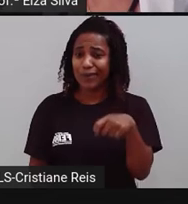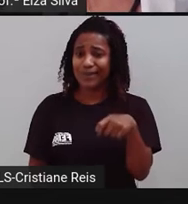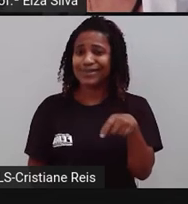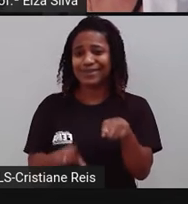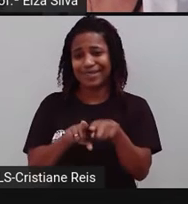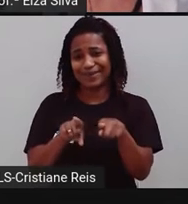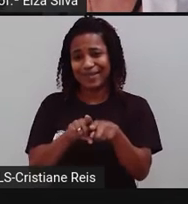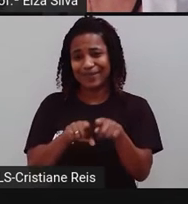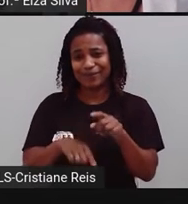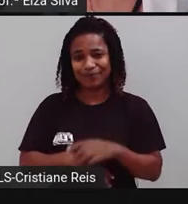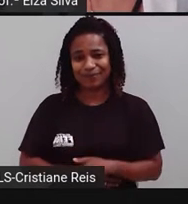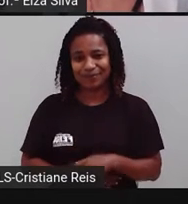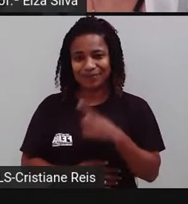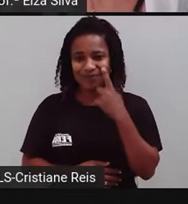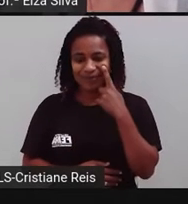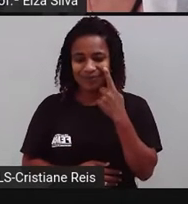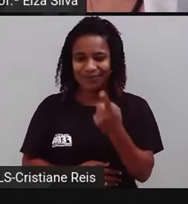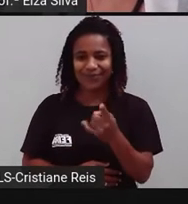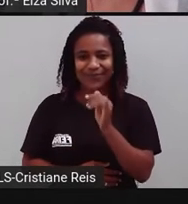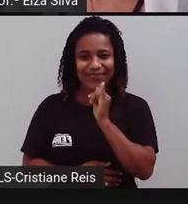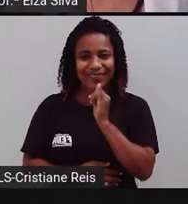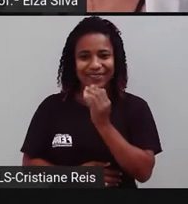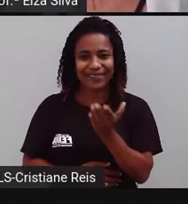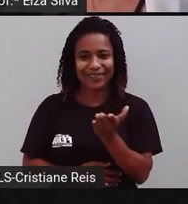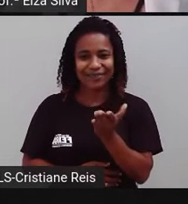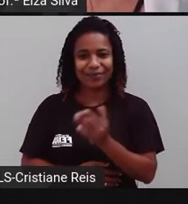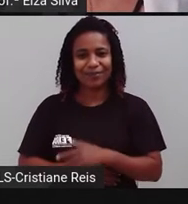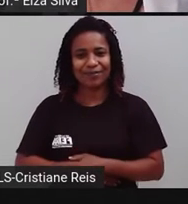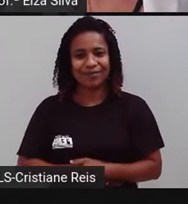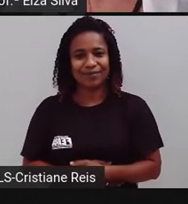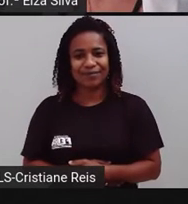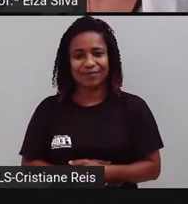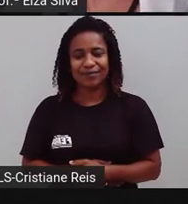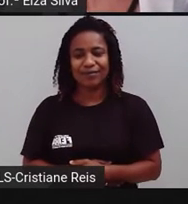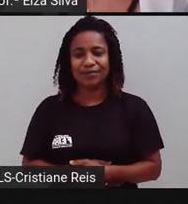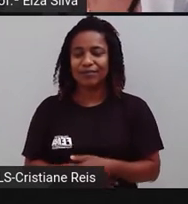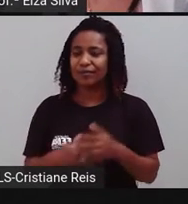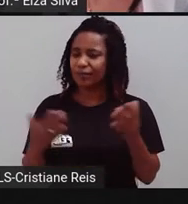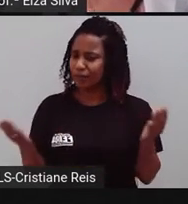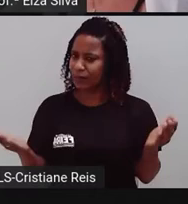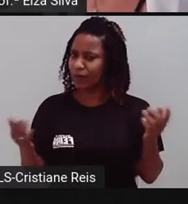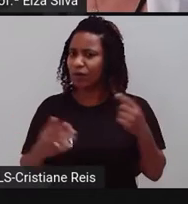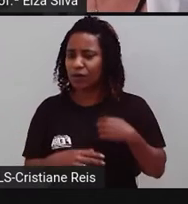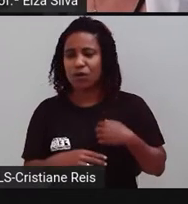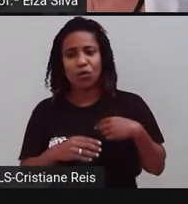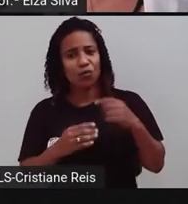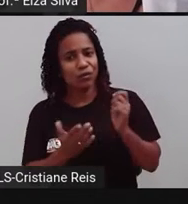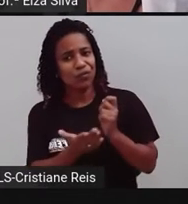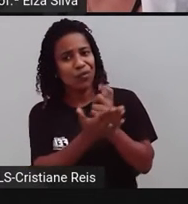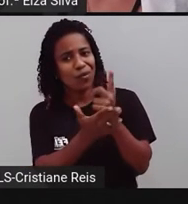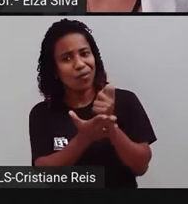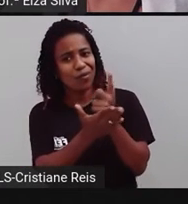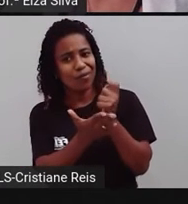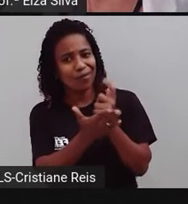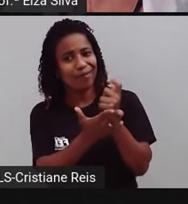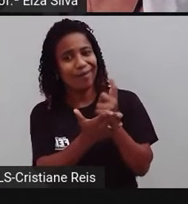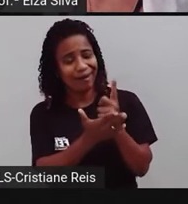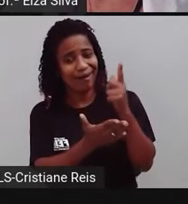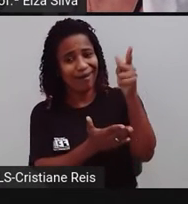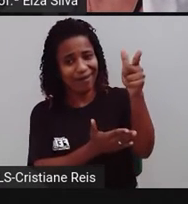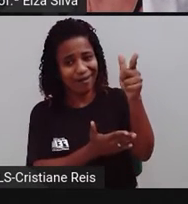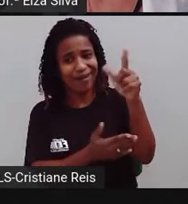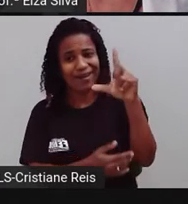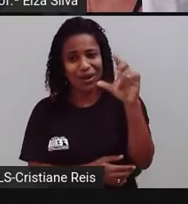Observem o exemplo. Did you go shopping during your trip to London? Ou você foi às compras durante sua viagem a Londres?